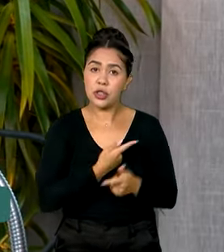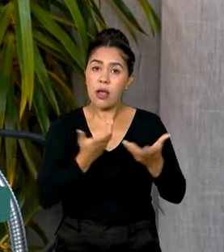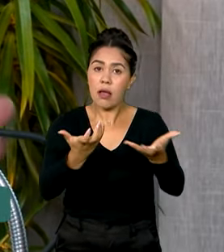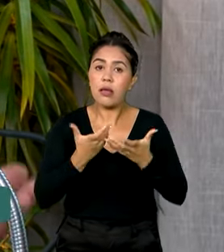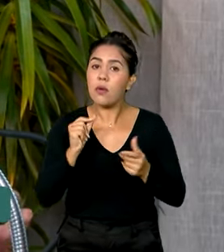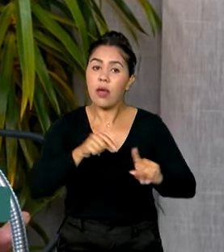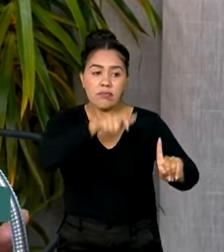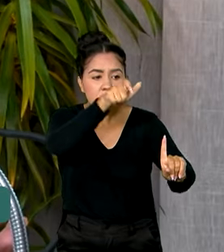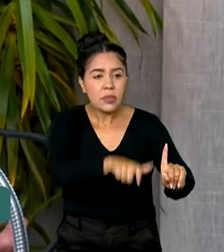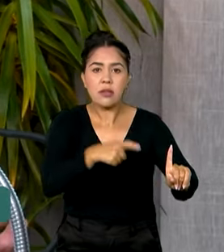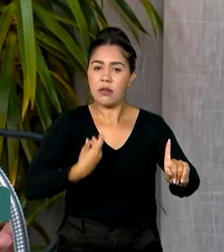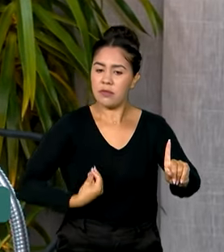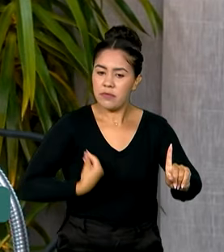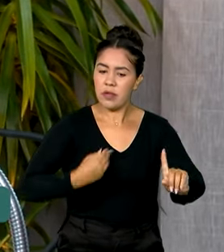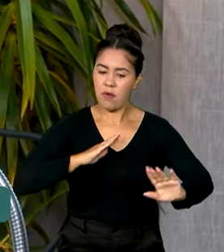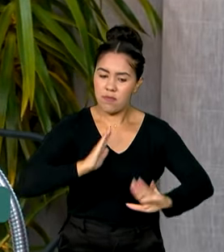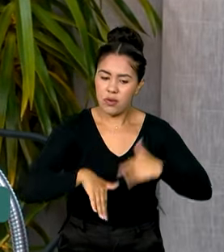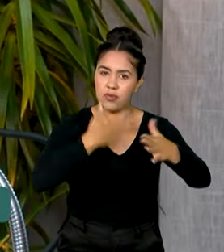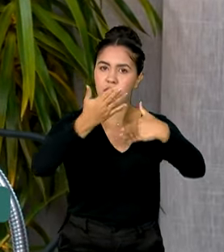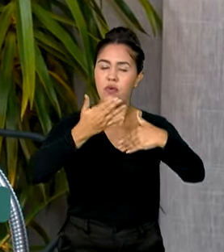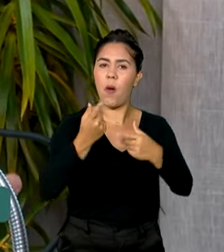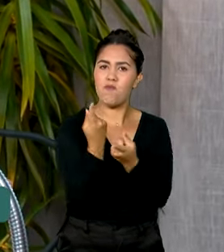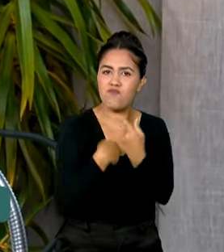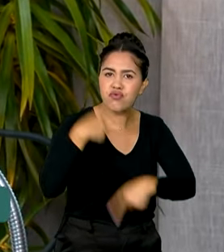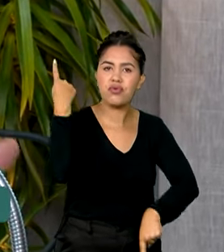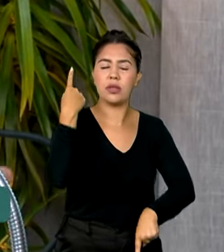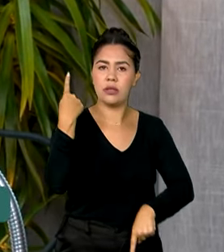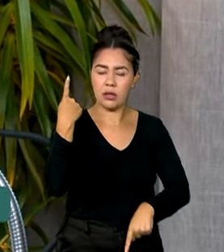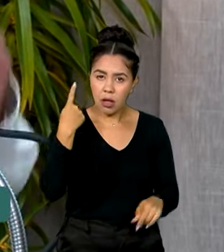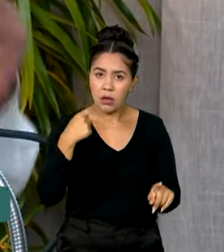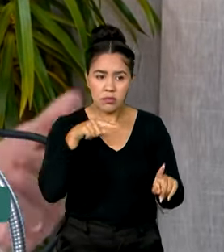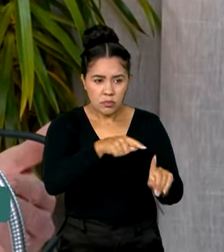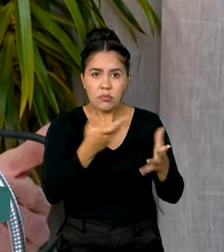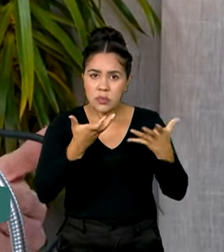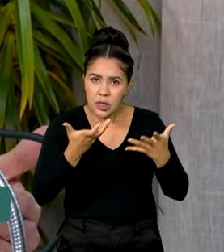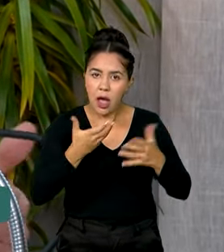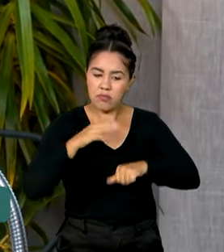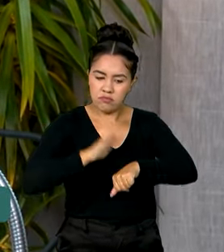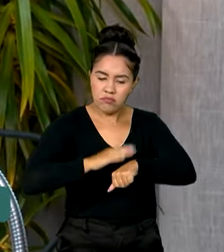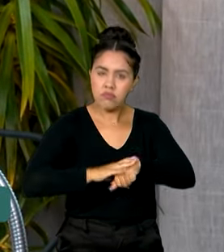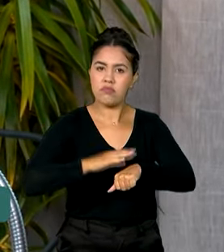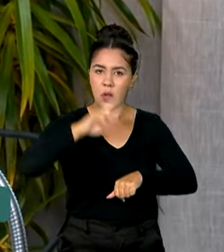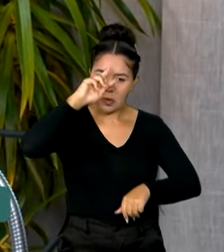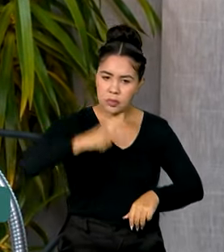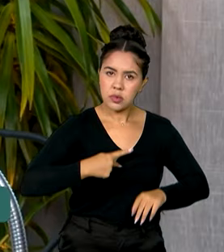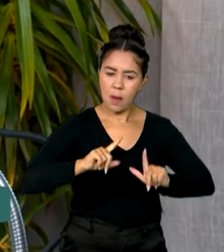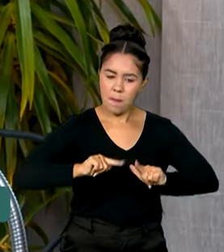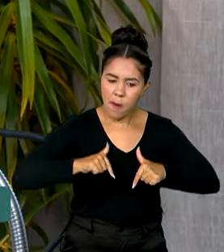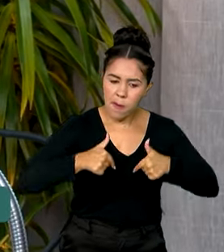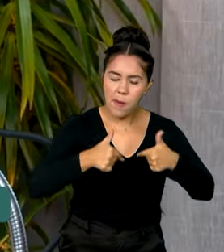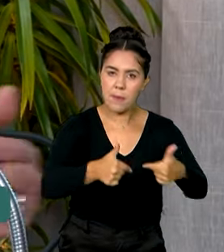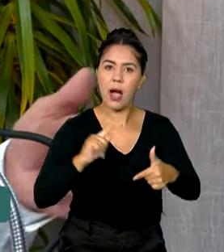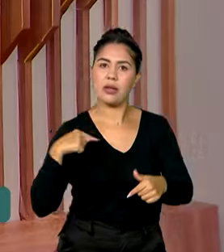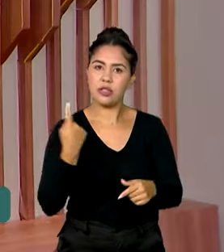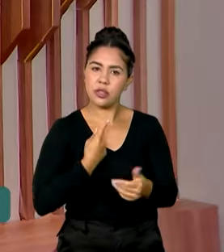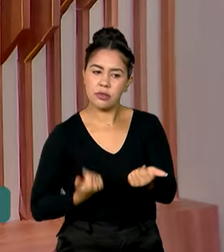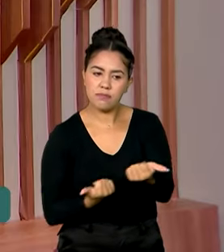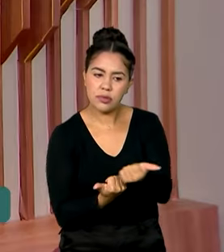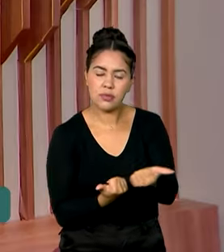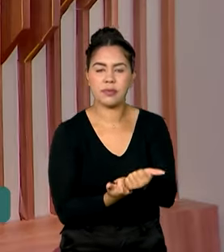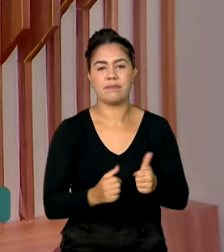viva, que a pessoa vença. E se o cara tem vontade de vencer por conta própria, que vença. O nosso papel é dar apoio para ele.